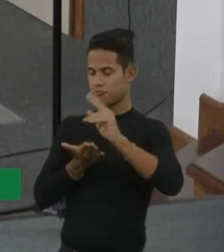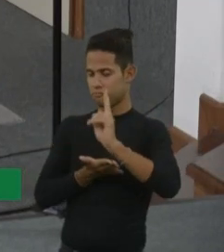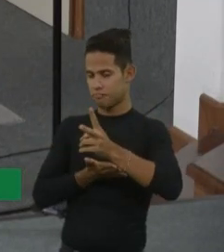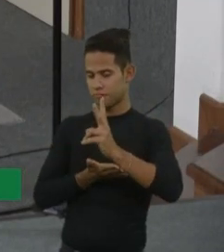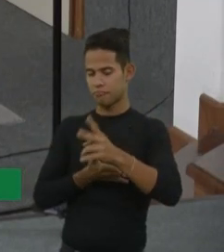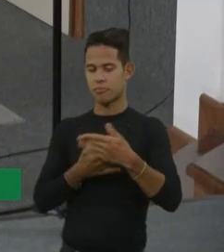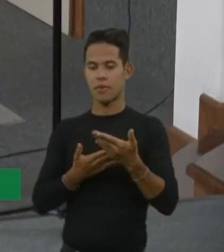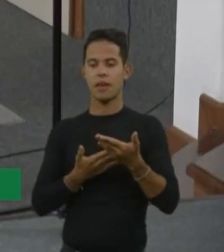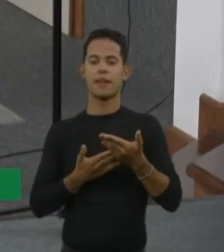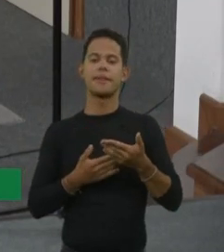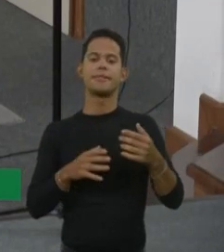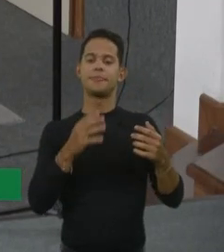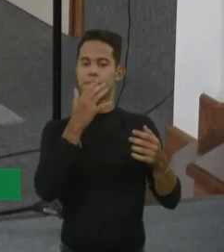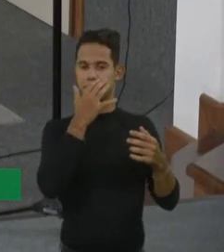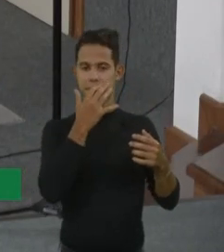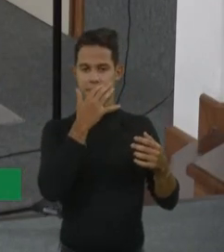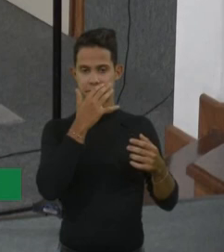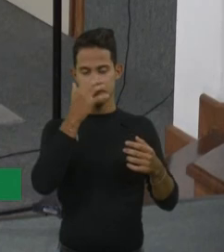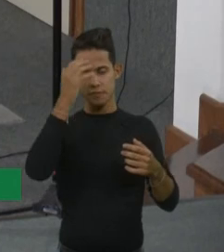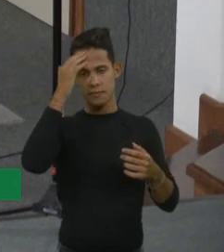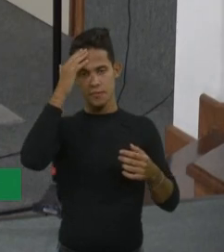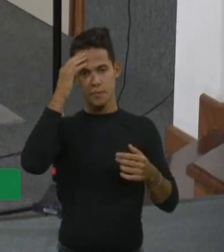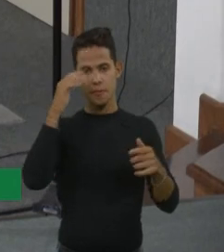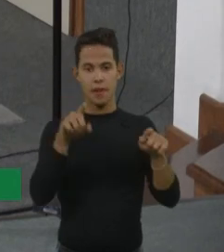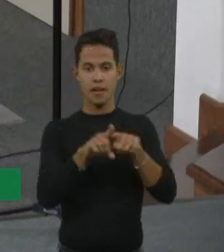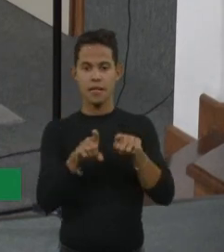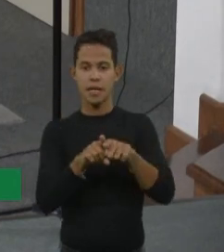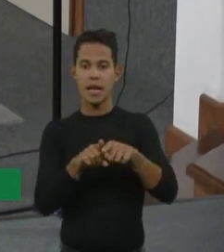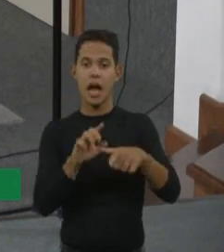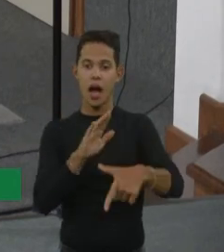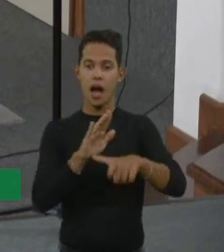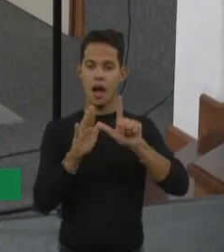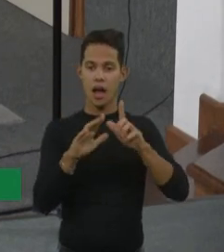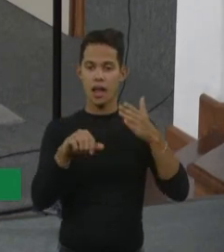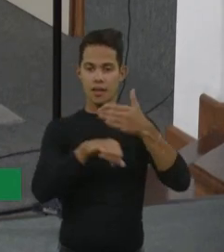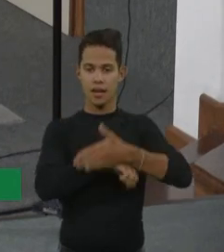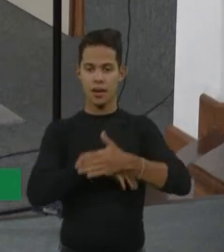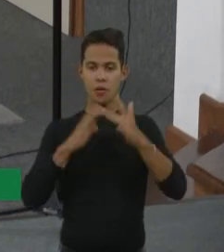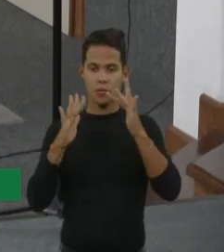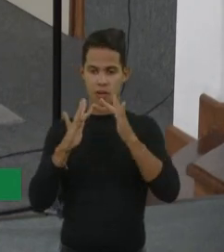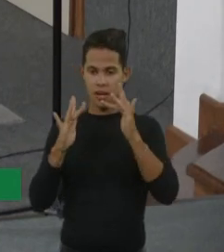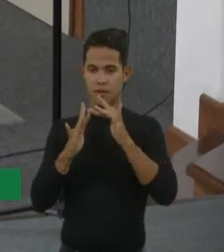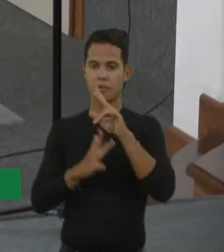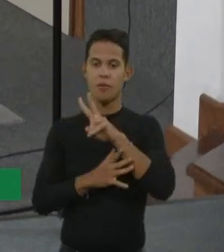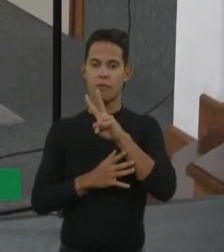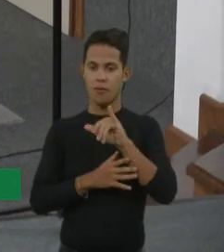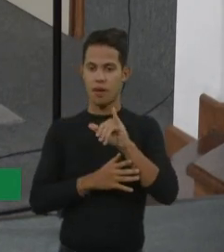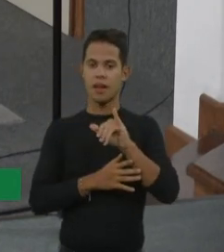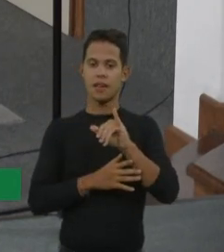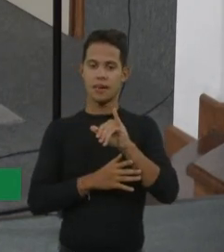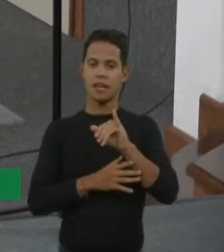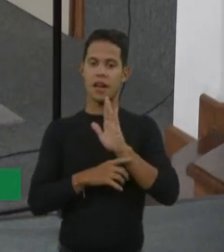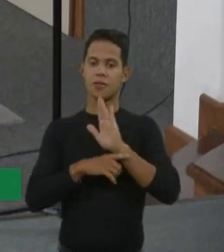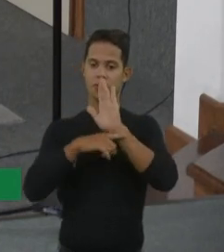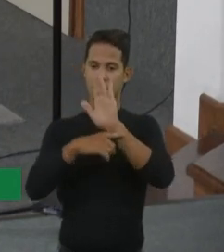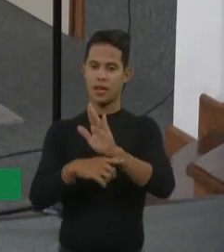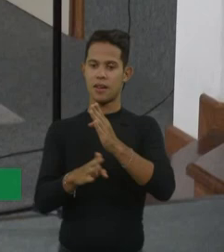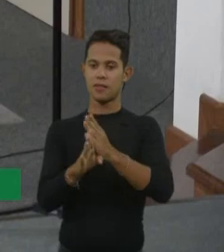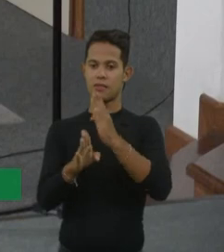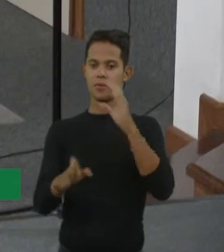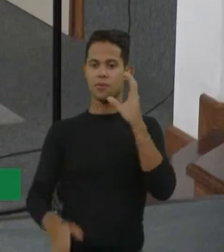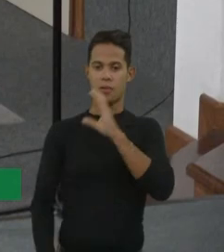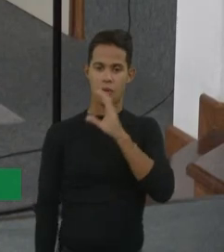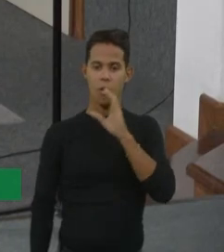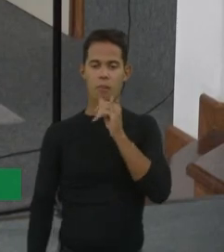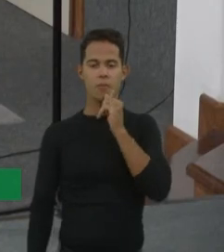a gente tem, como eu falei, quanto antes entrar, melhor. Então, o diagnóstico aqui mostra, né? Uma irmã que iniciou o